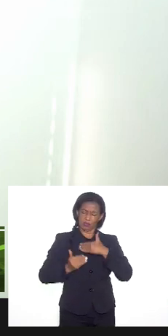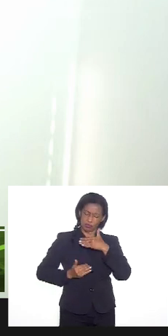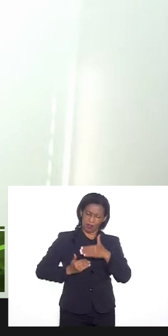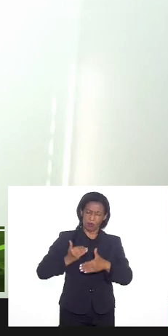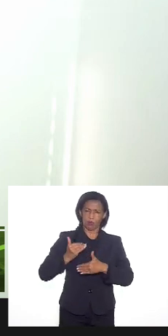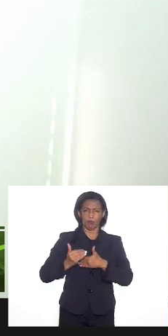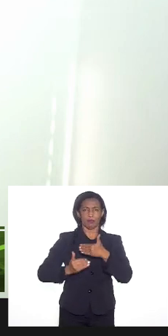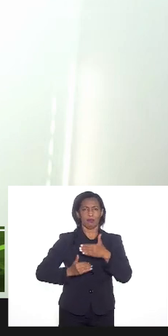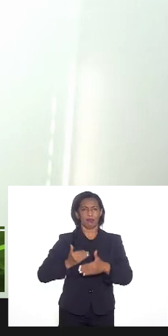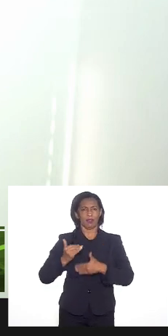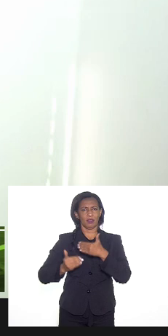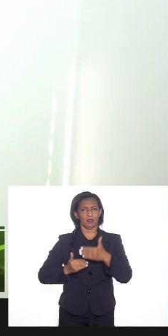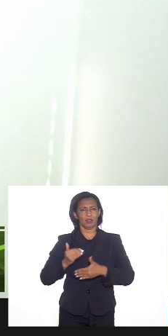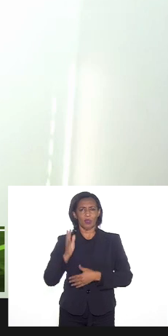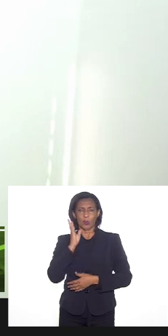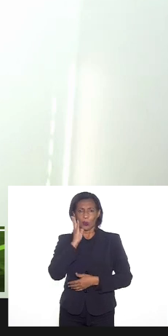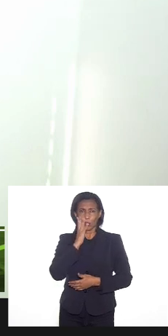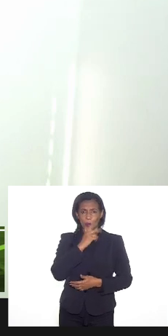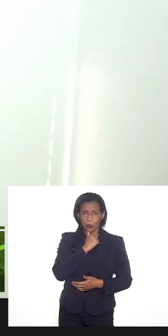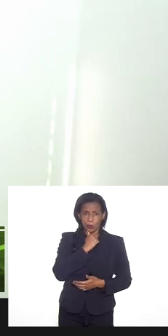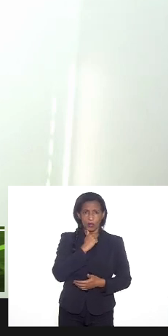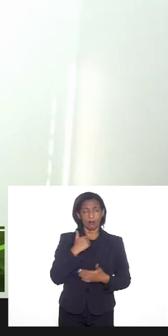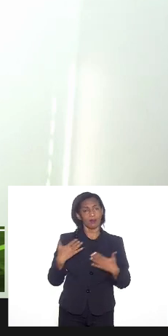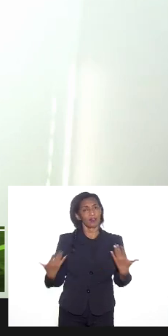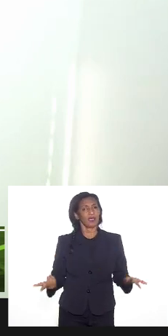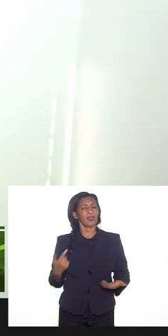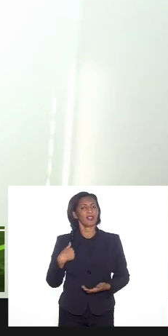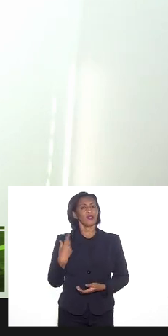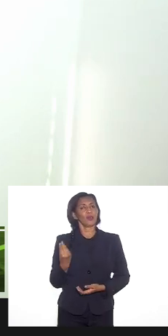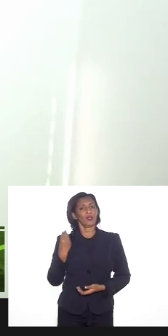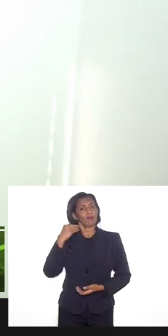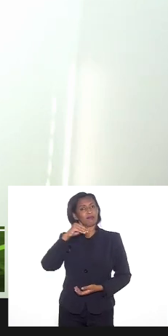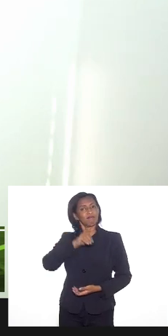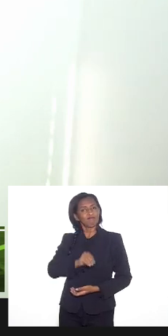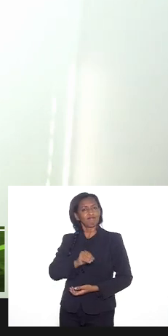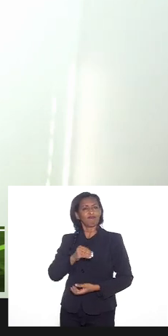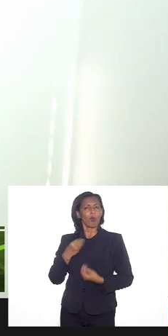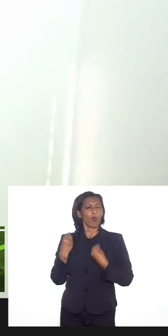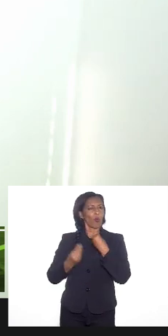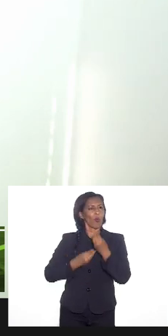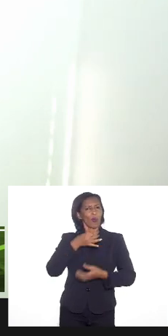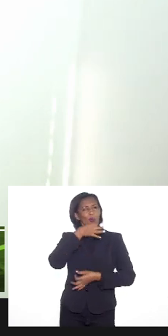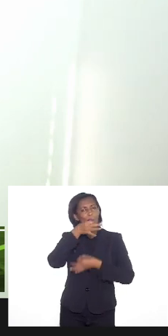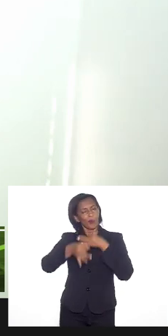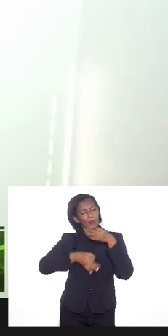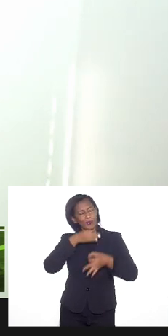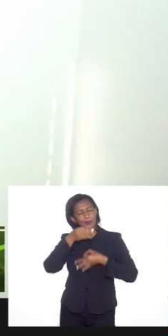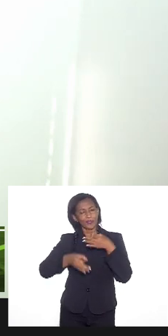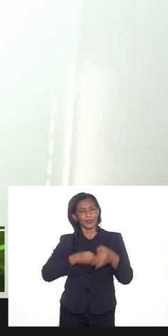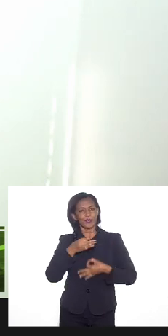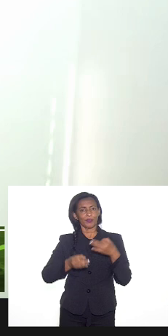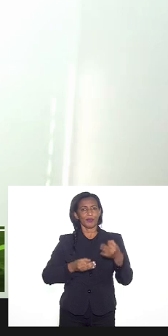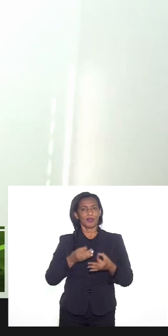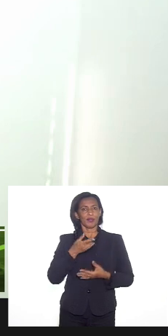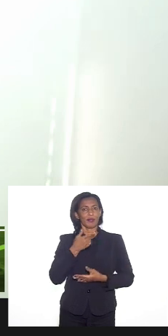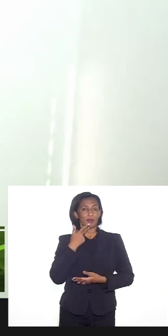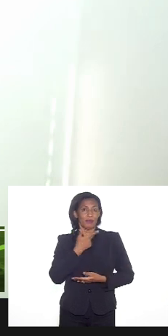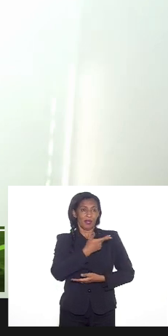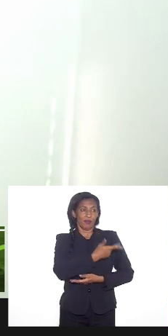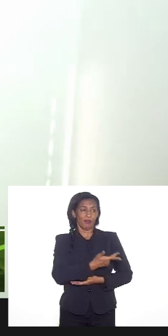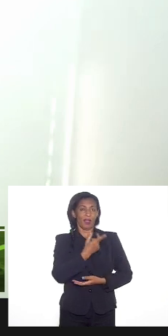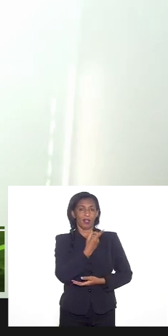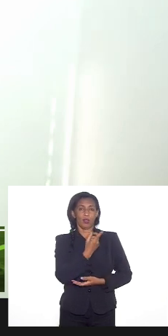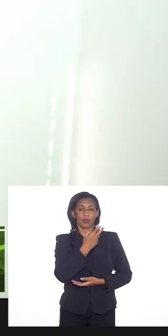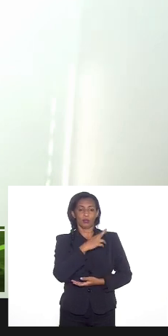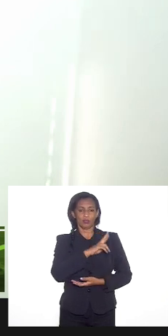ações e era isso que eu queria aqui colocar como ponderação teve um comentário também do